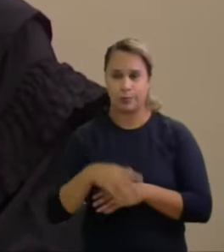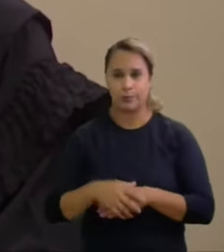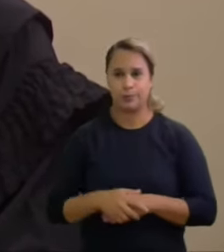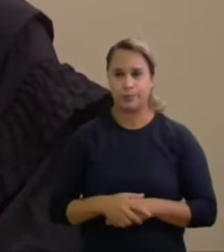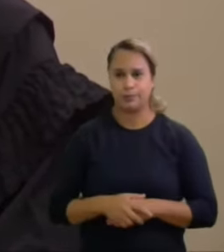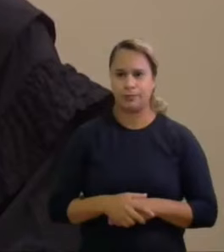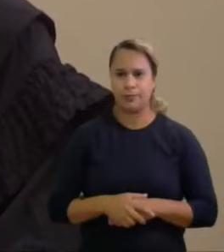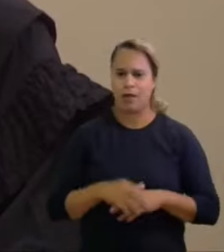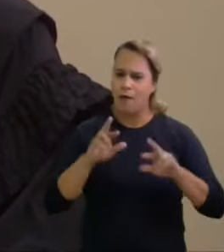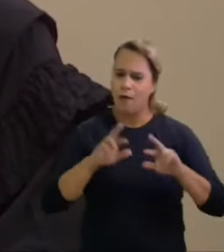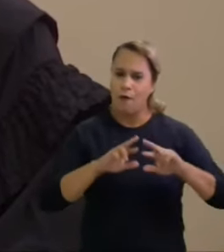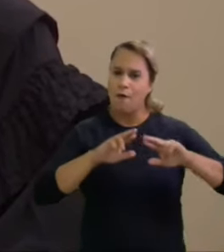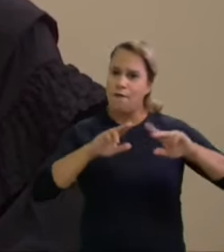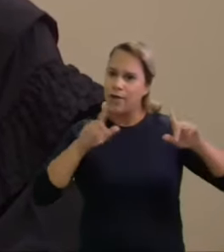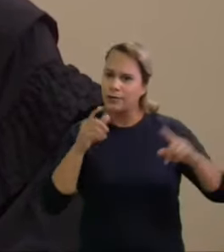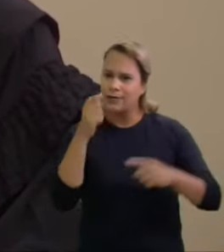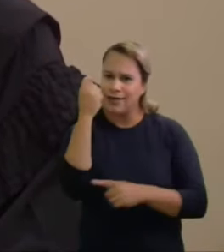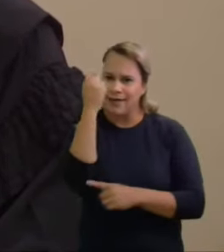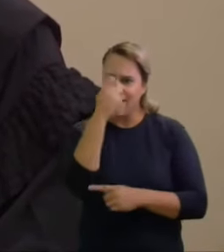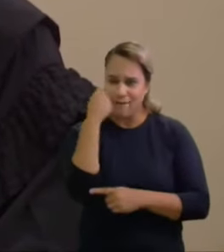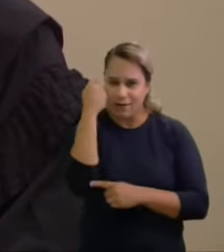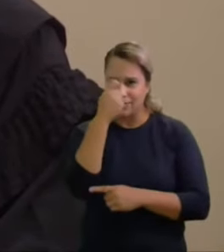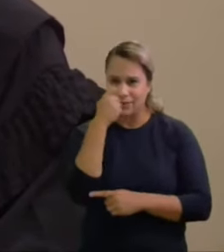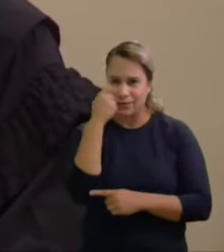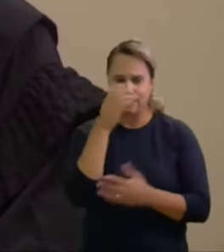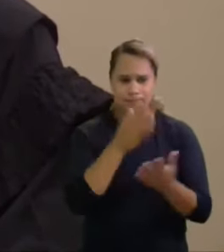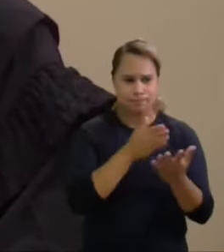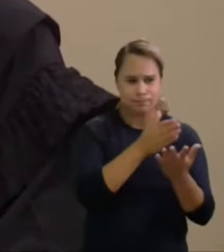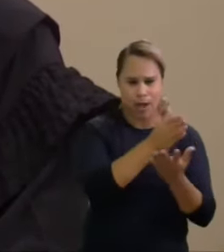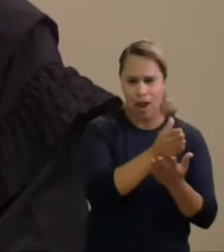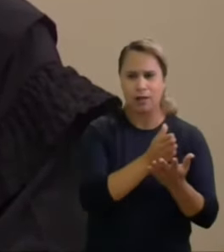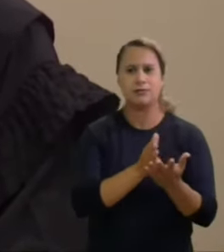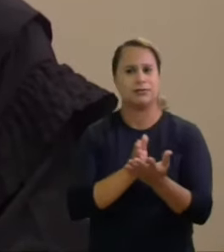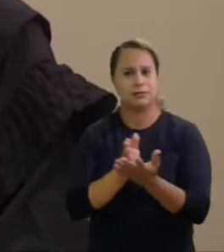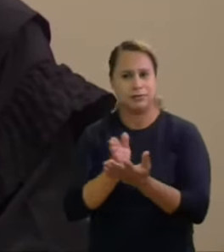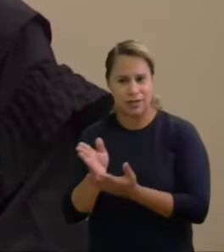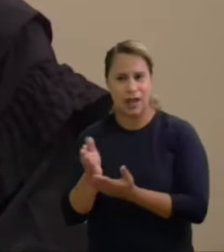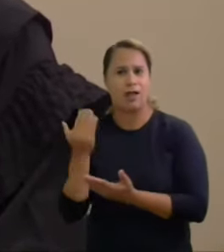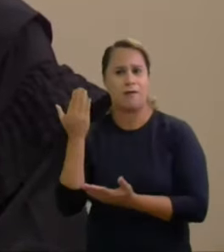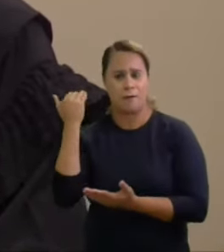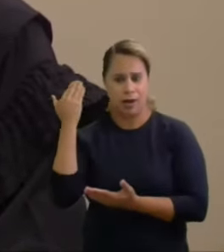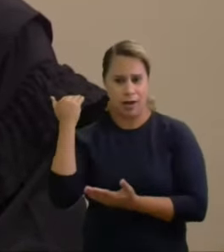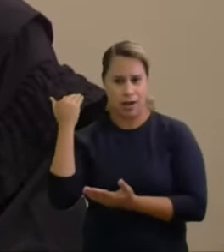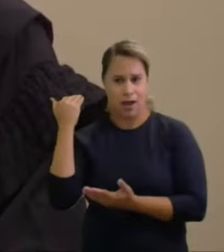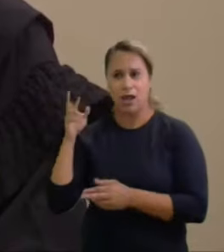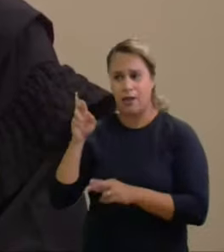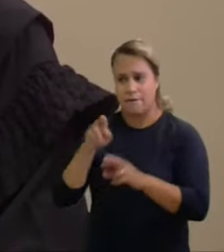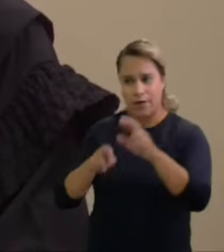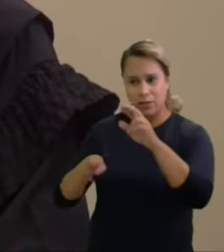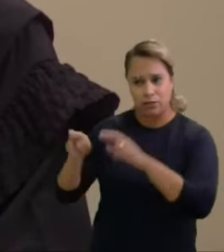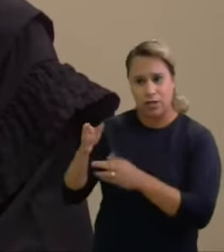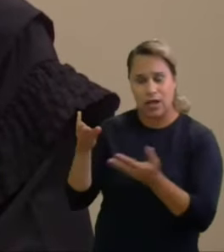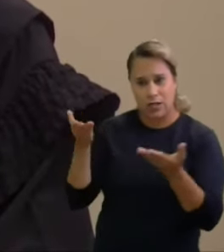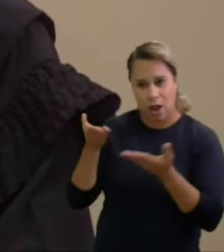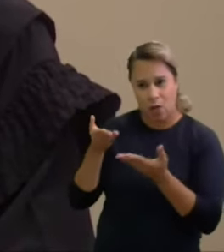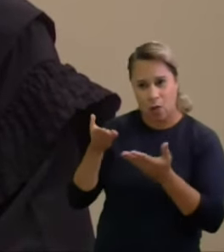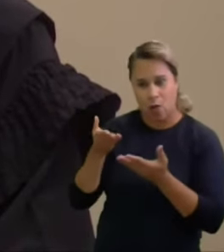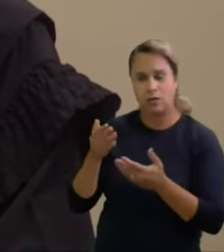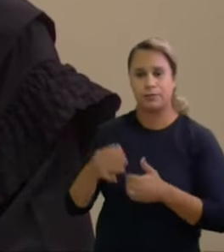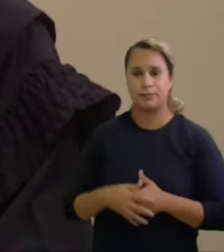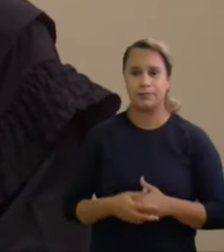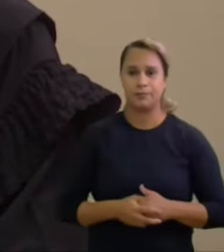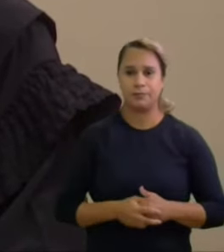gravidade das condutas perpetradas naqueles autos e as condutas dos investigados aqui apontadas a